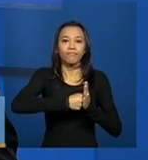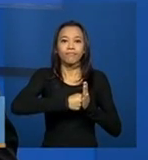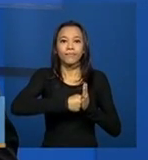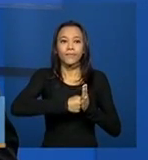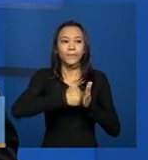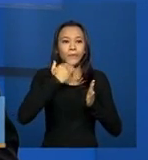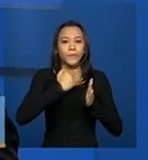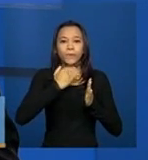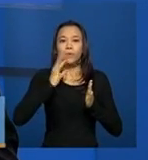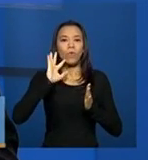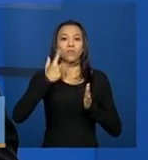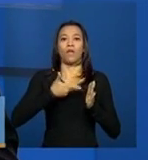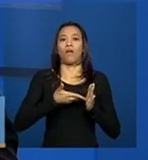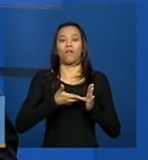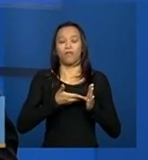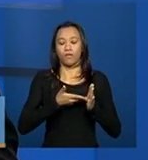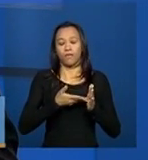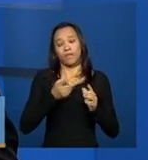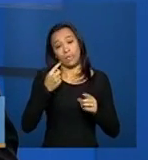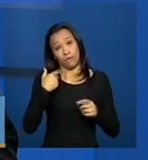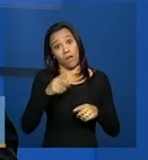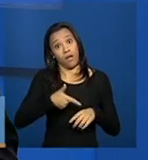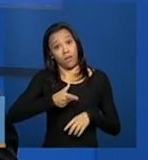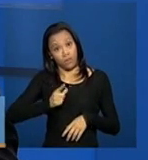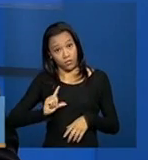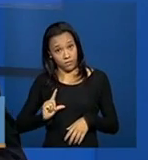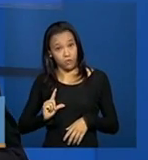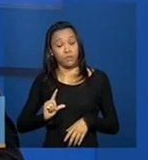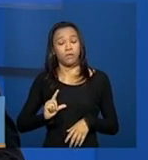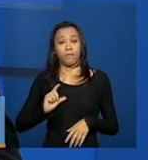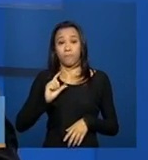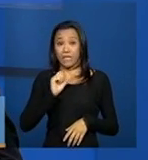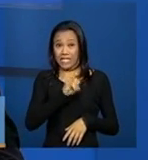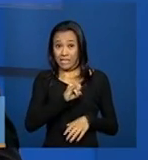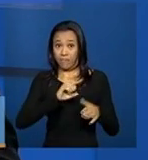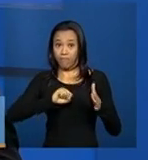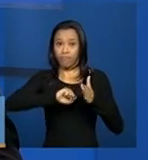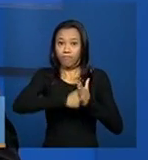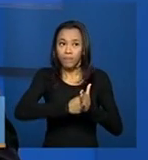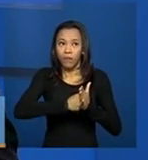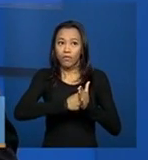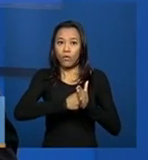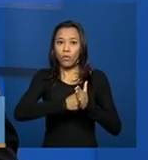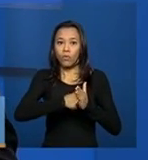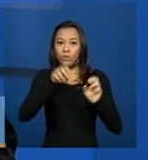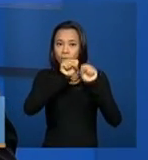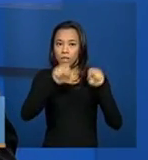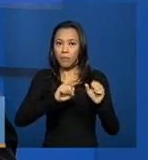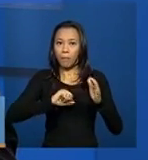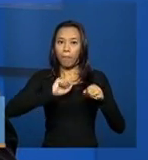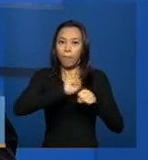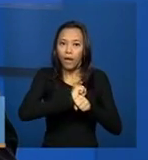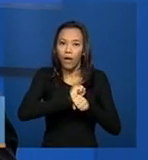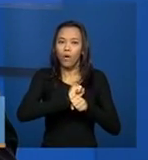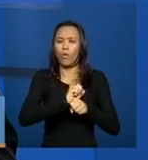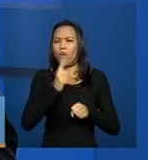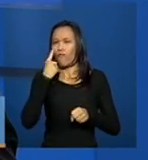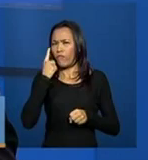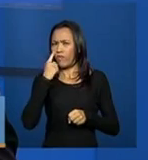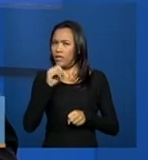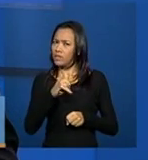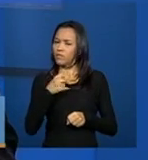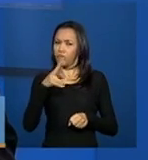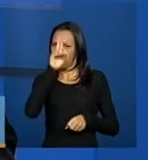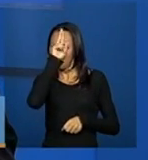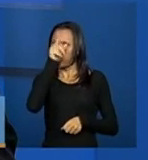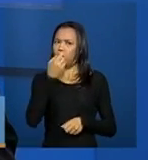assim, antes de inserir, antes de verificar, se o sistema travar essa inserção de profissionais, verifique se não tem uma mensagem de